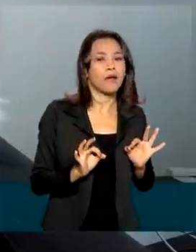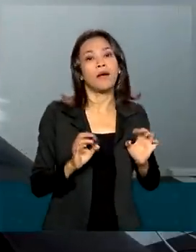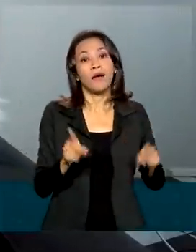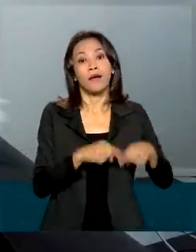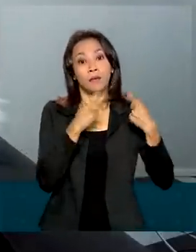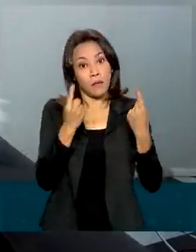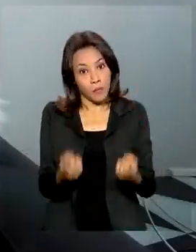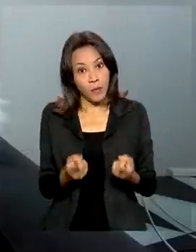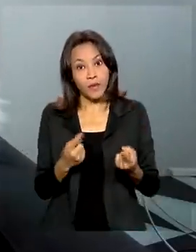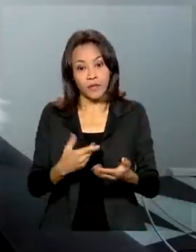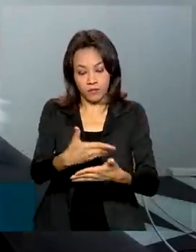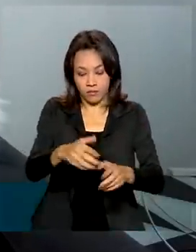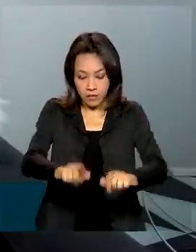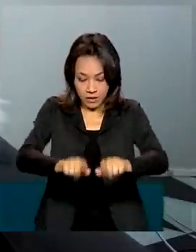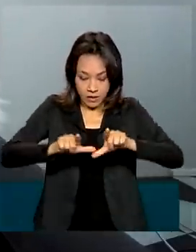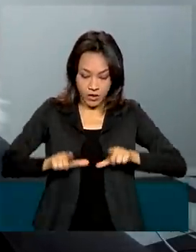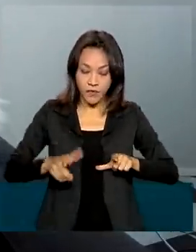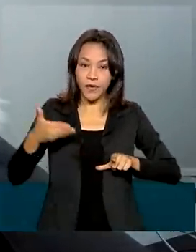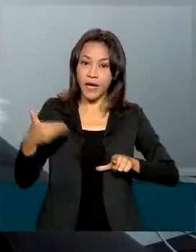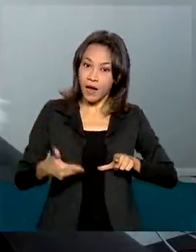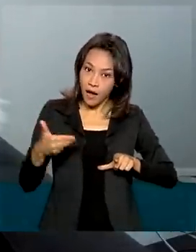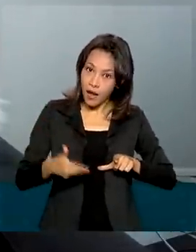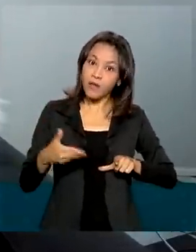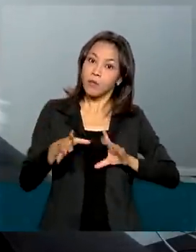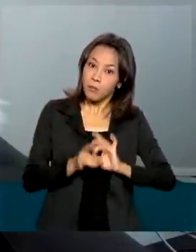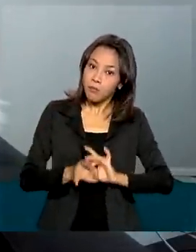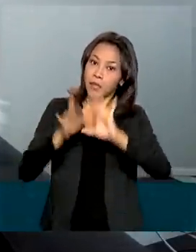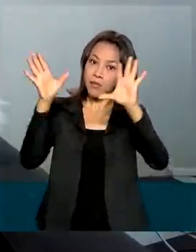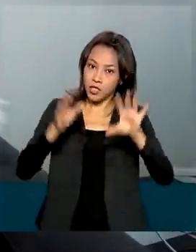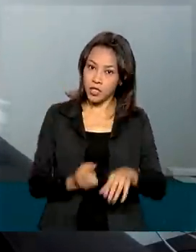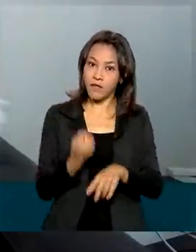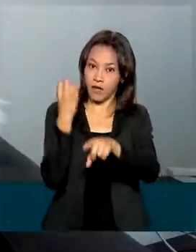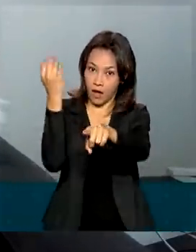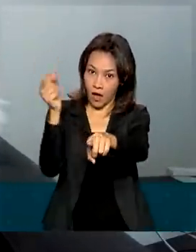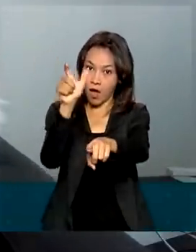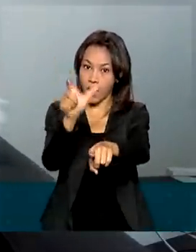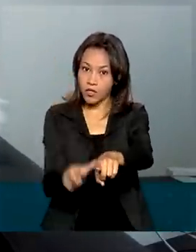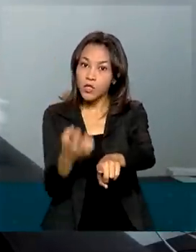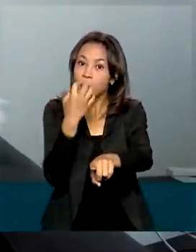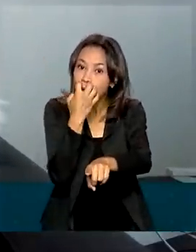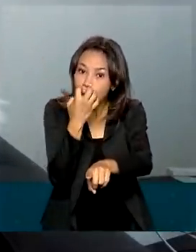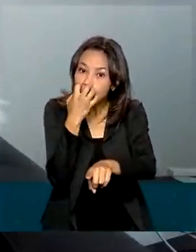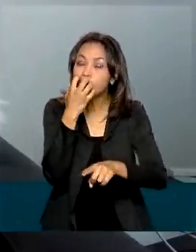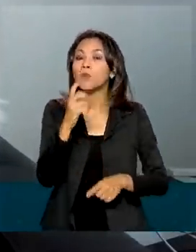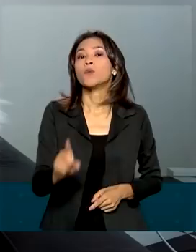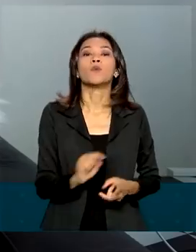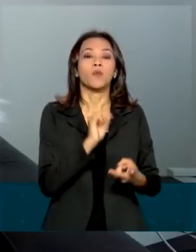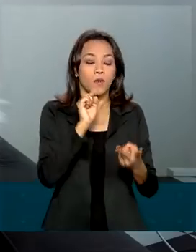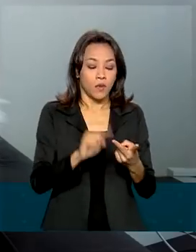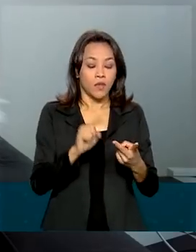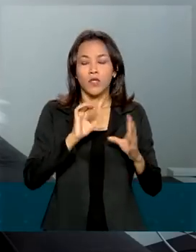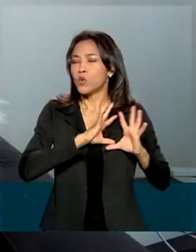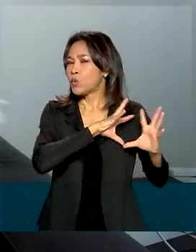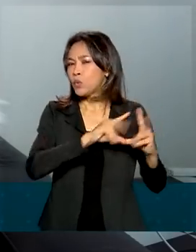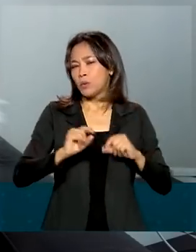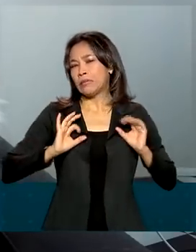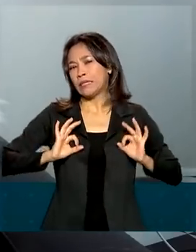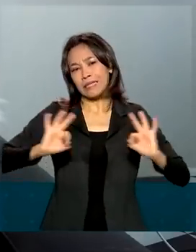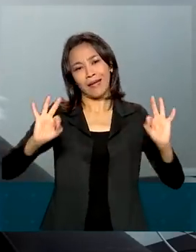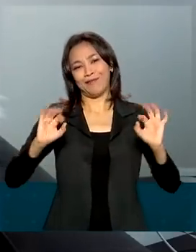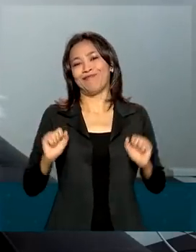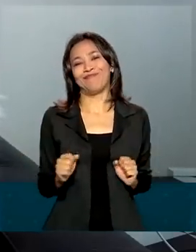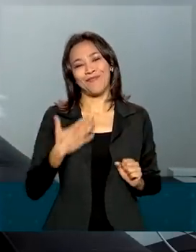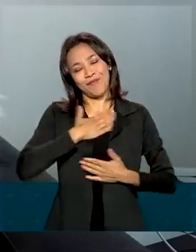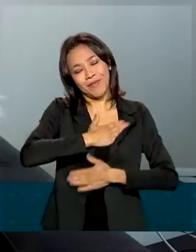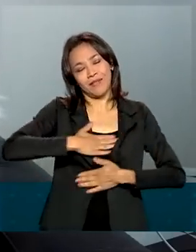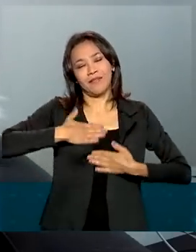certificado sanitário internacional também foi feita com antecedência e no final deu tudo muito certo, ficamos